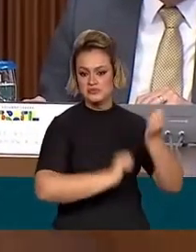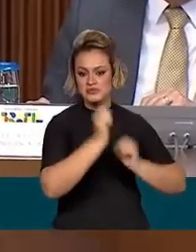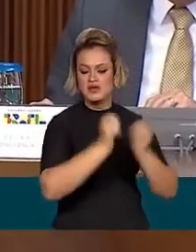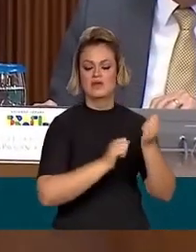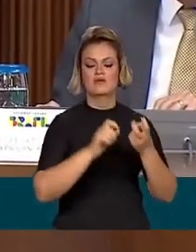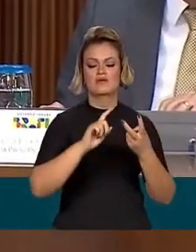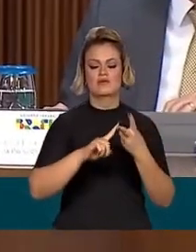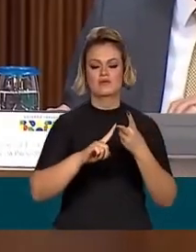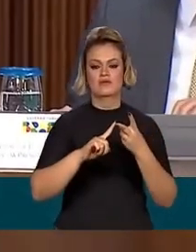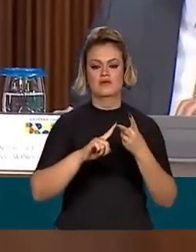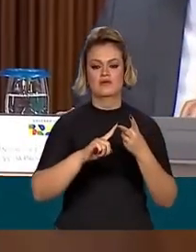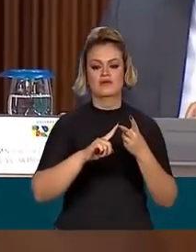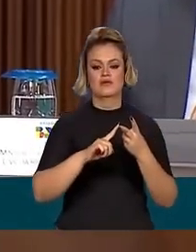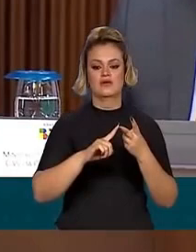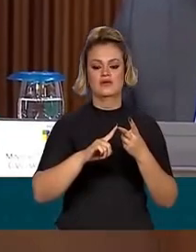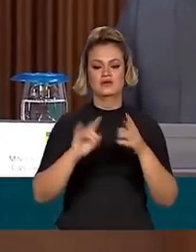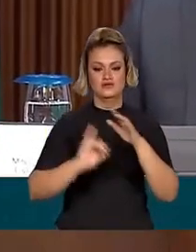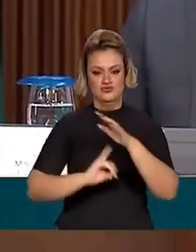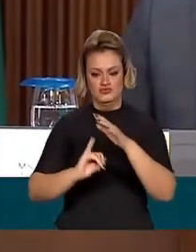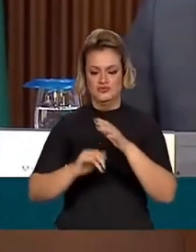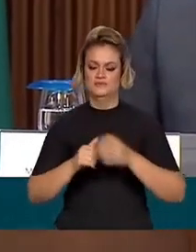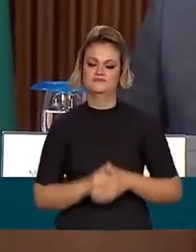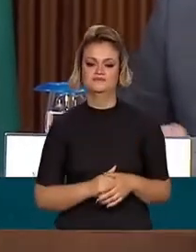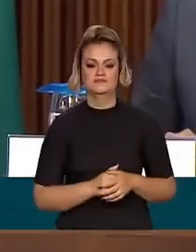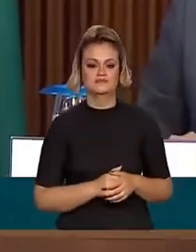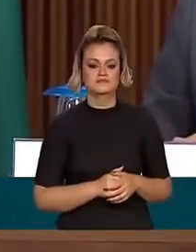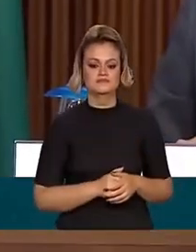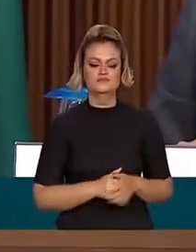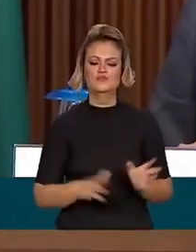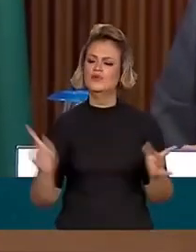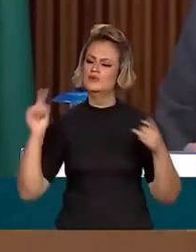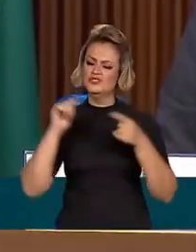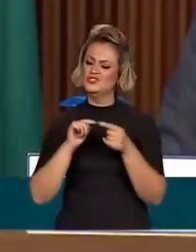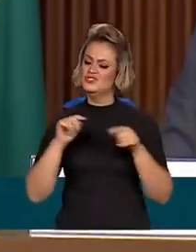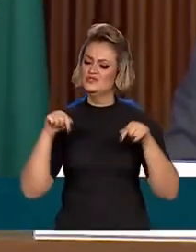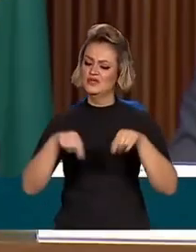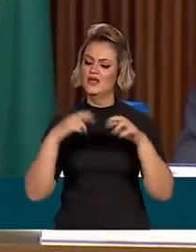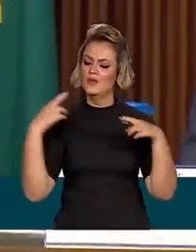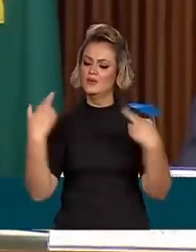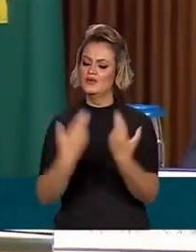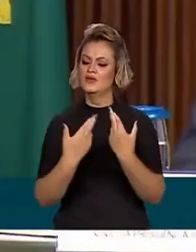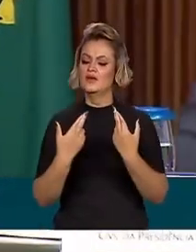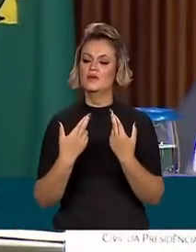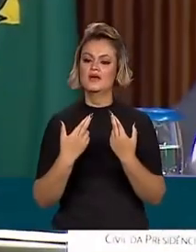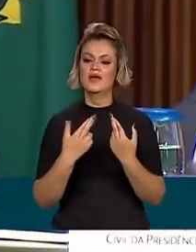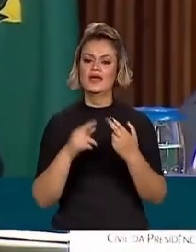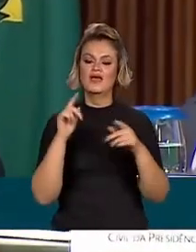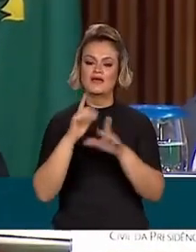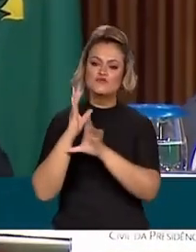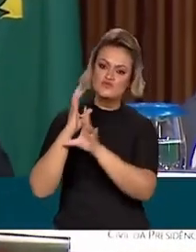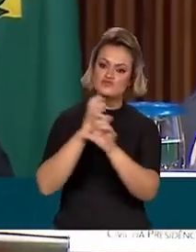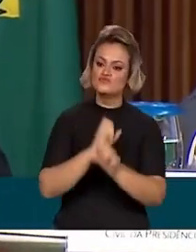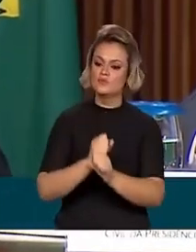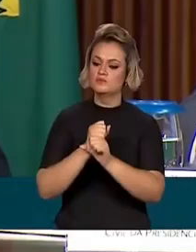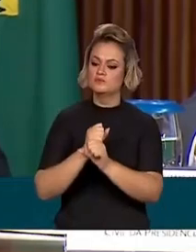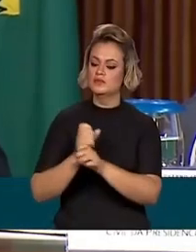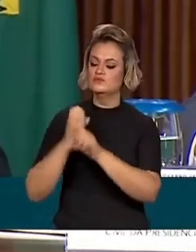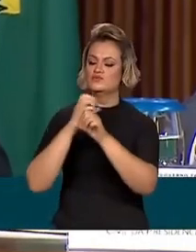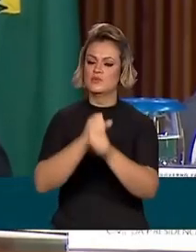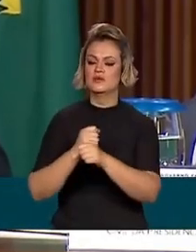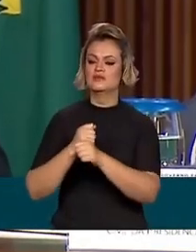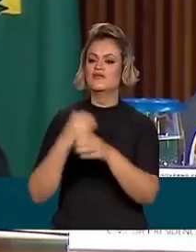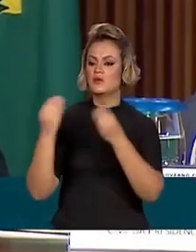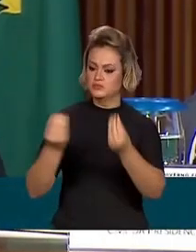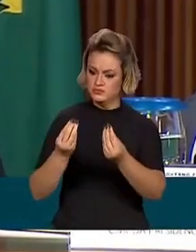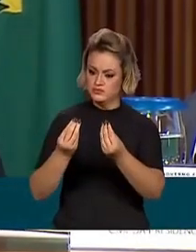e o ministério da área institucional. O objetivo dessa reunião é fazer um levantamento de como